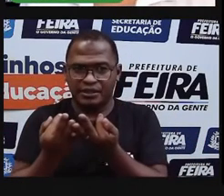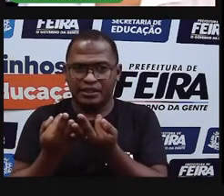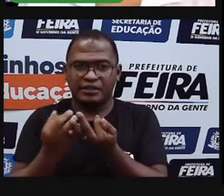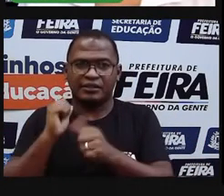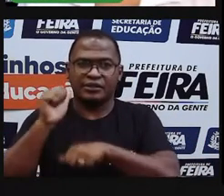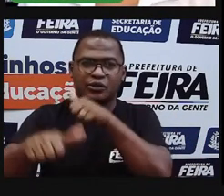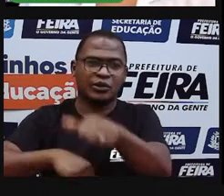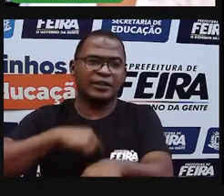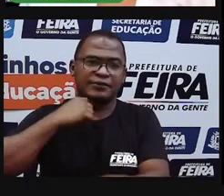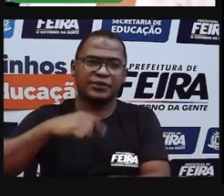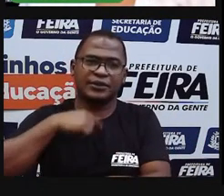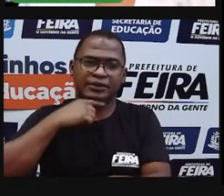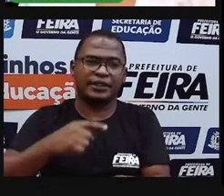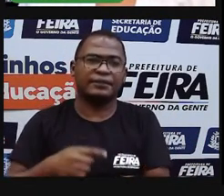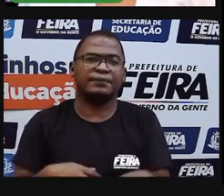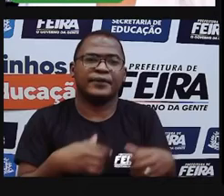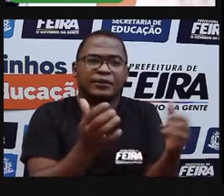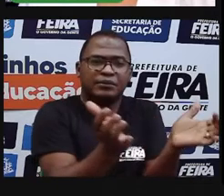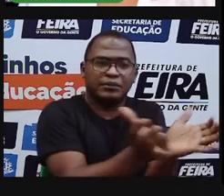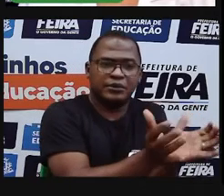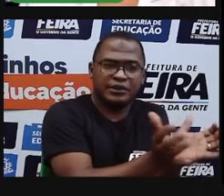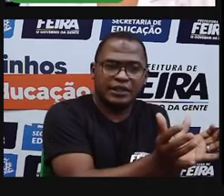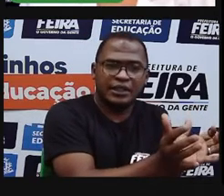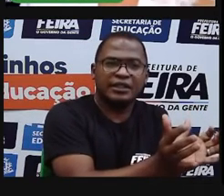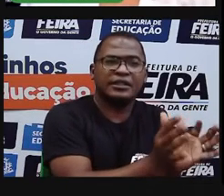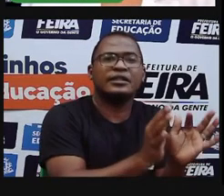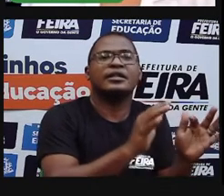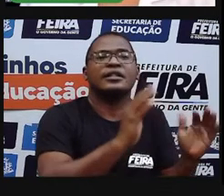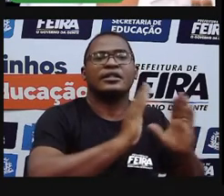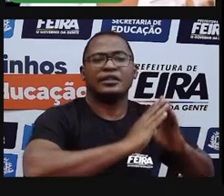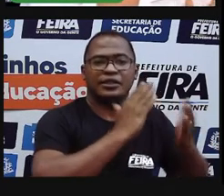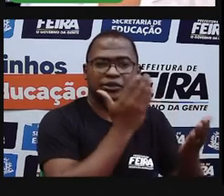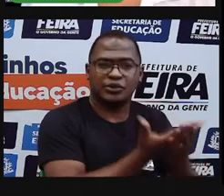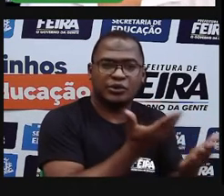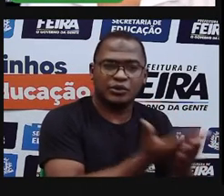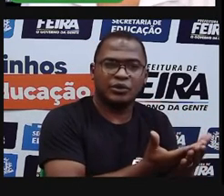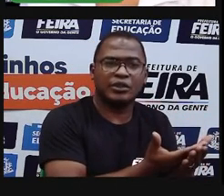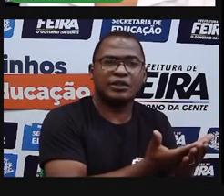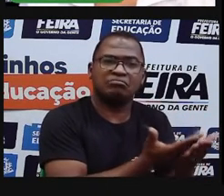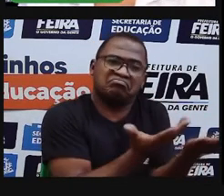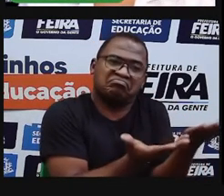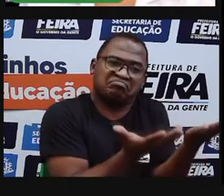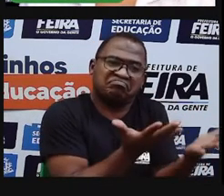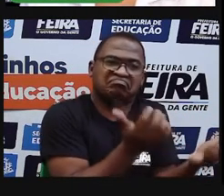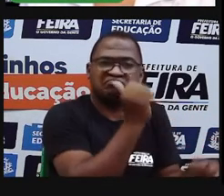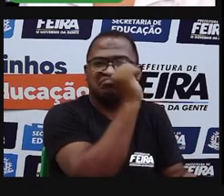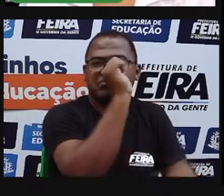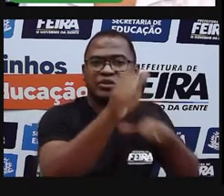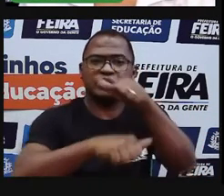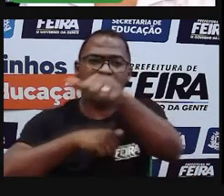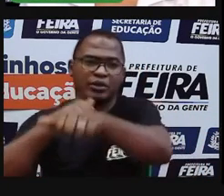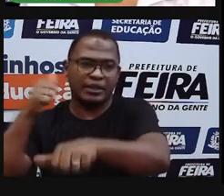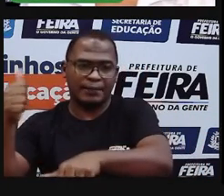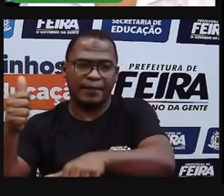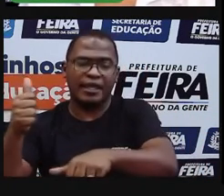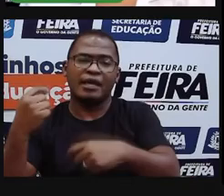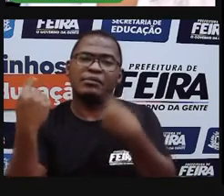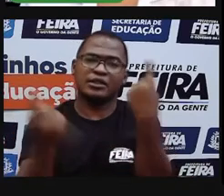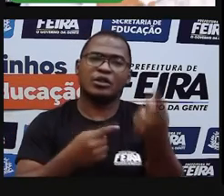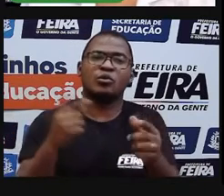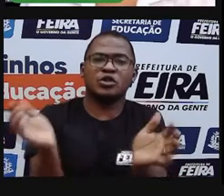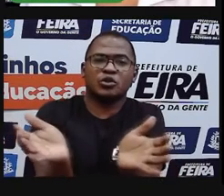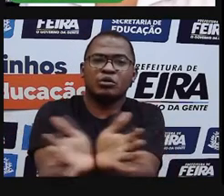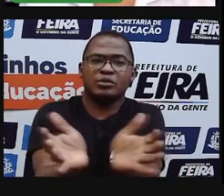ficar sem a escola. Então, no geral, a regra geral é que a gente deve pertencer àquela comunidade escolar, né?